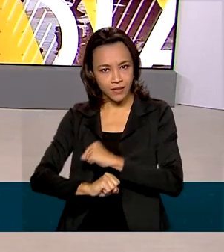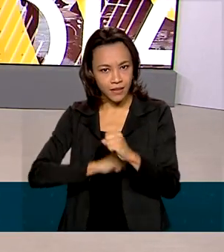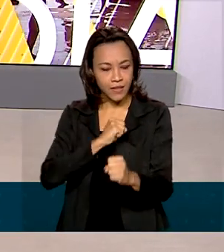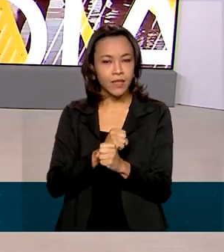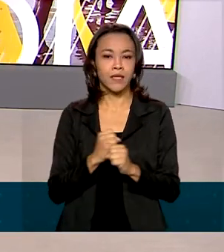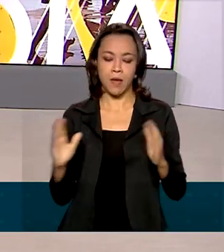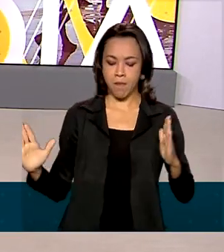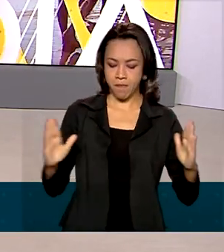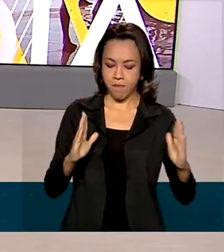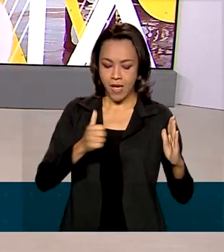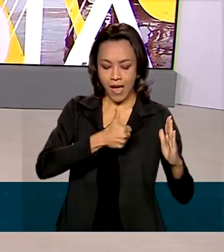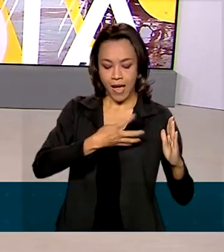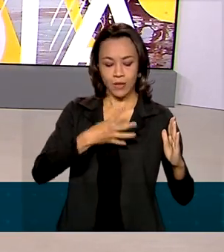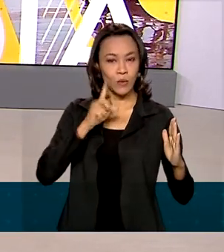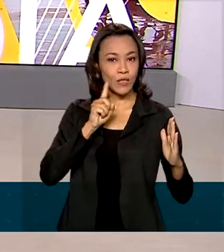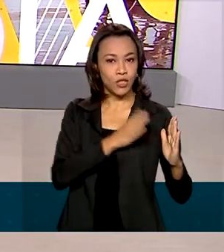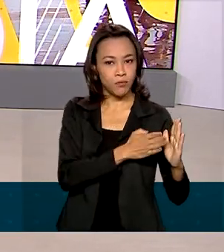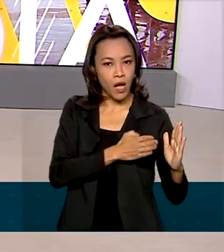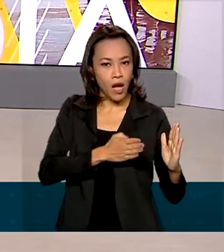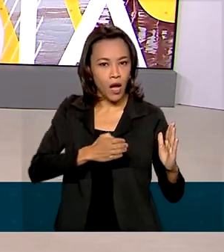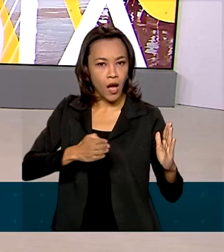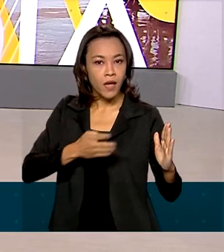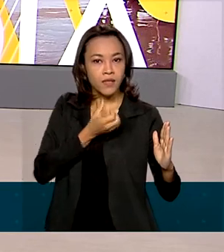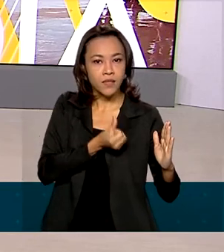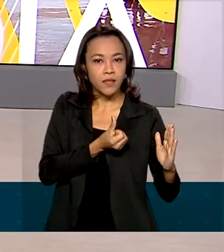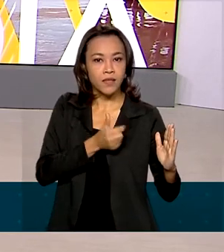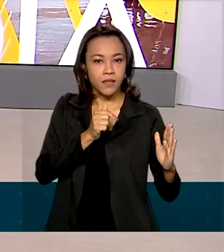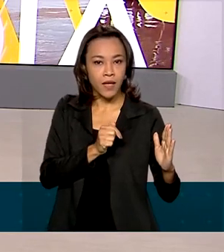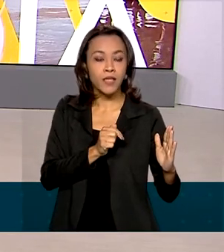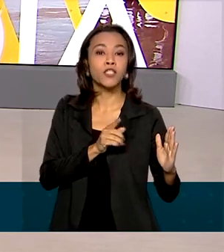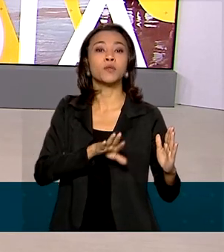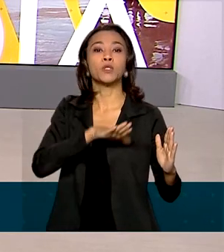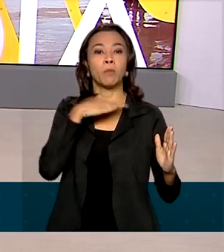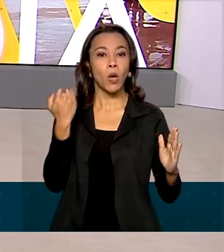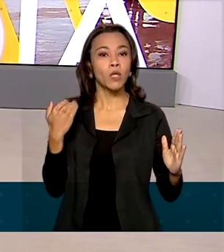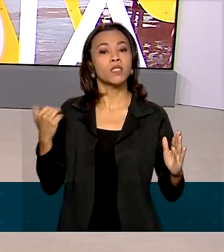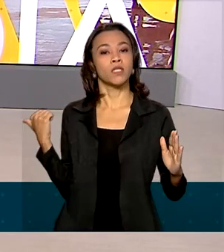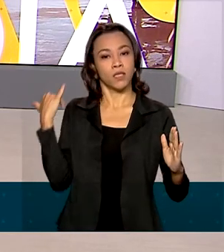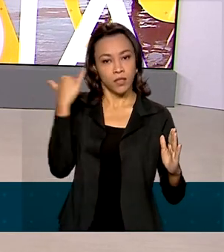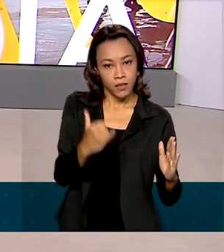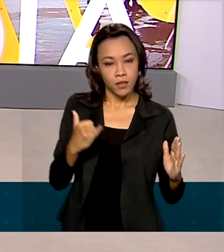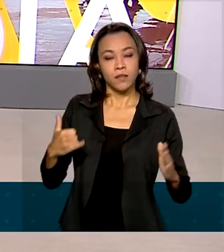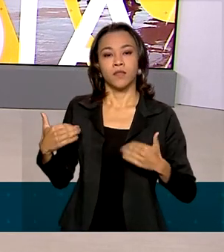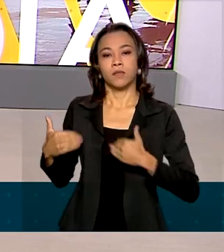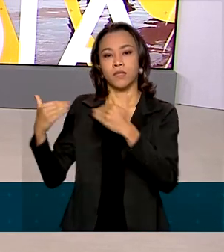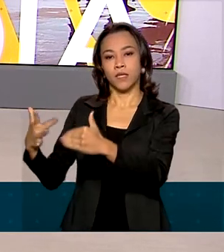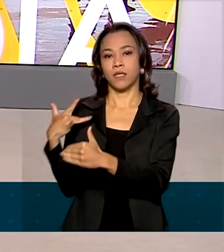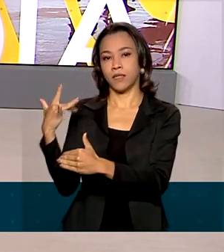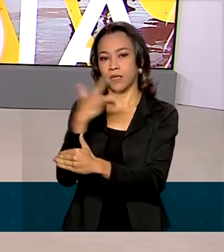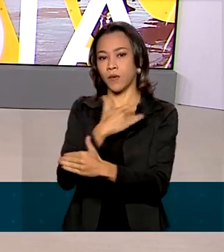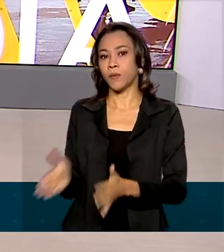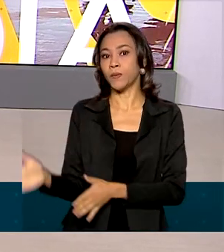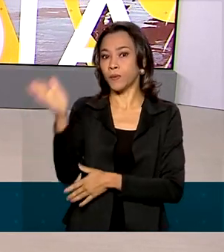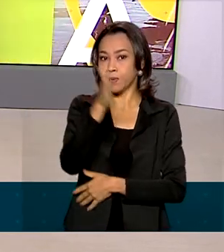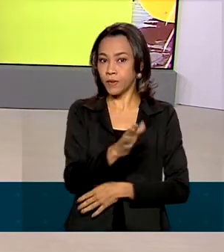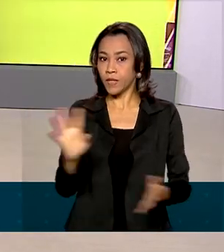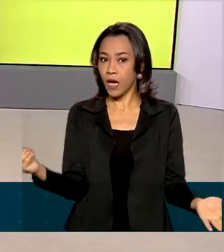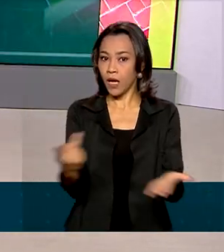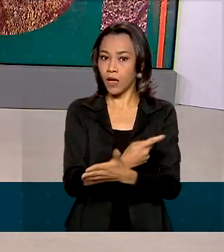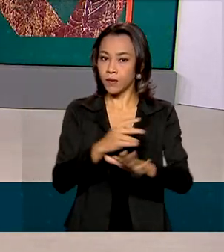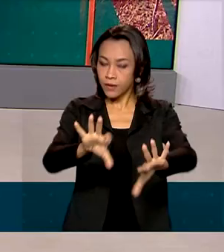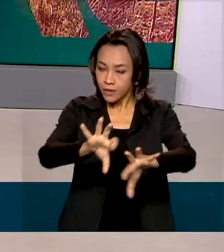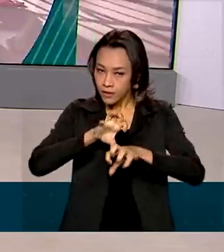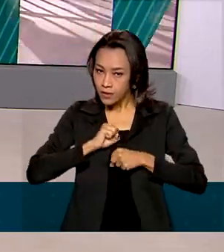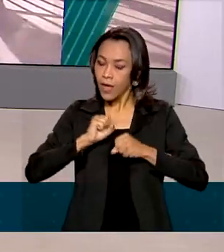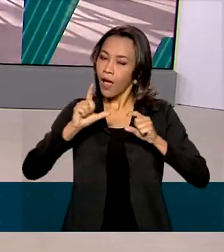14 dias está em 677 óbitos por dia, segundo o Ministério da Saúde. Já a média de novos casos registrados